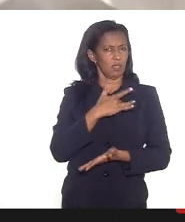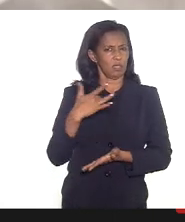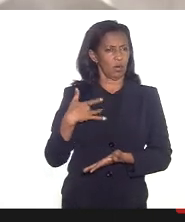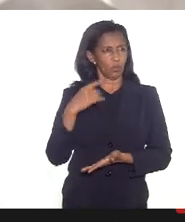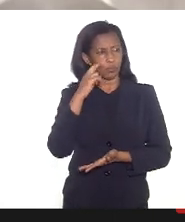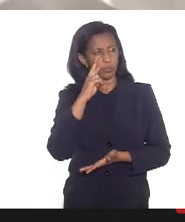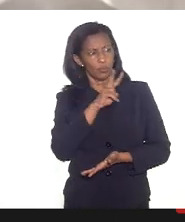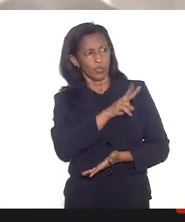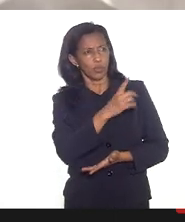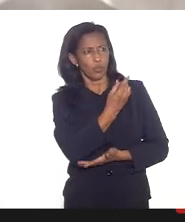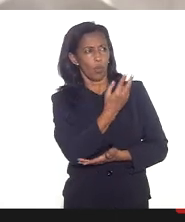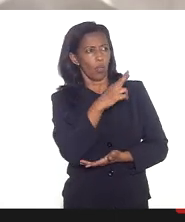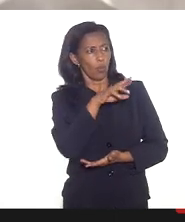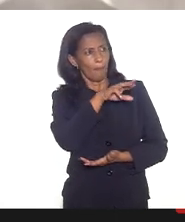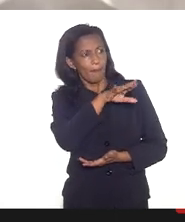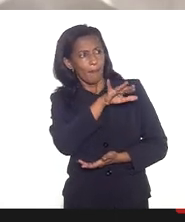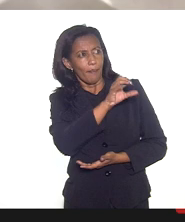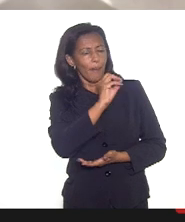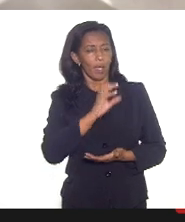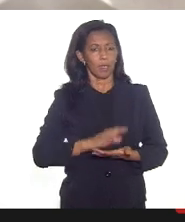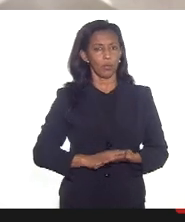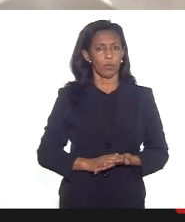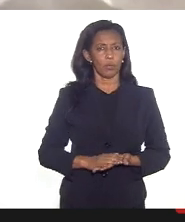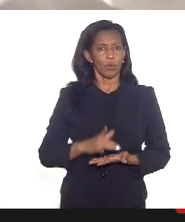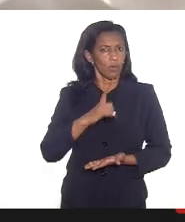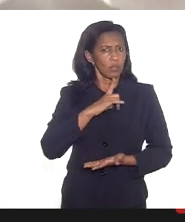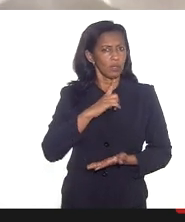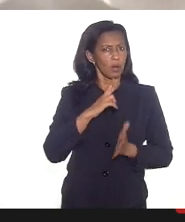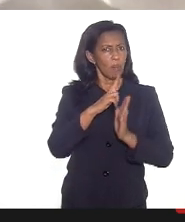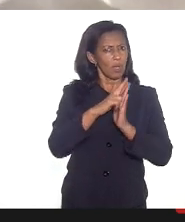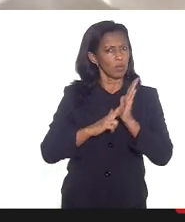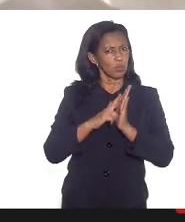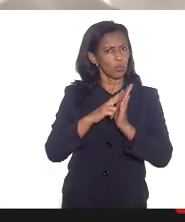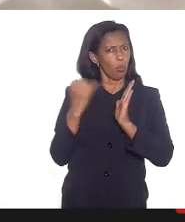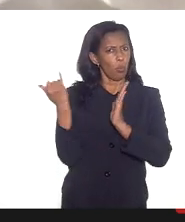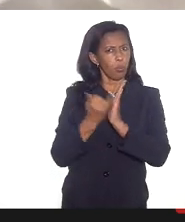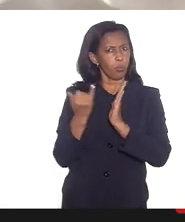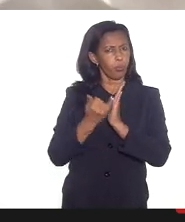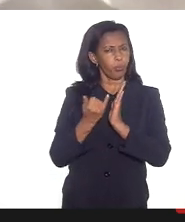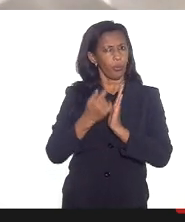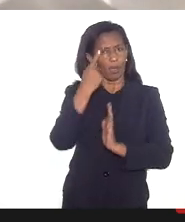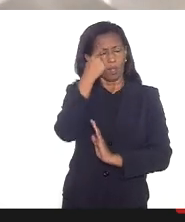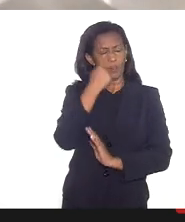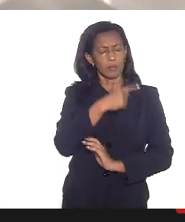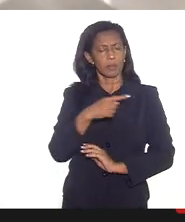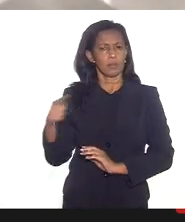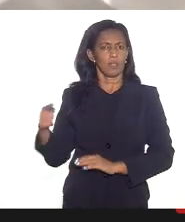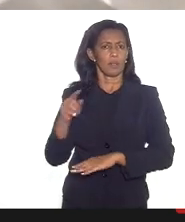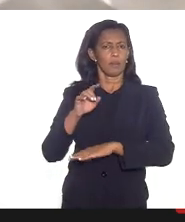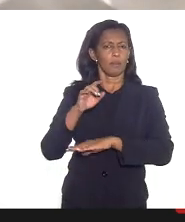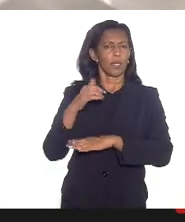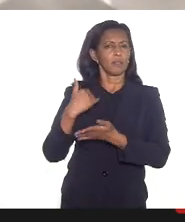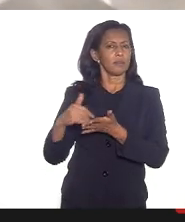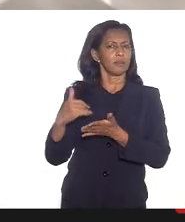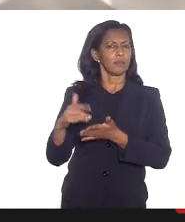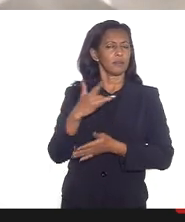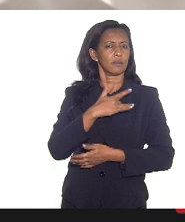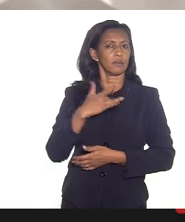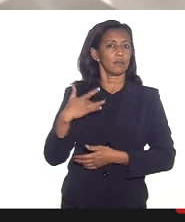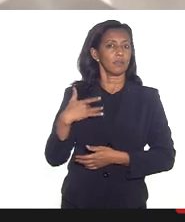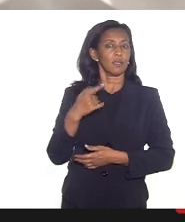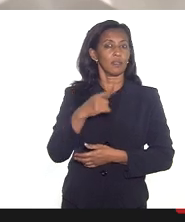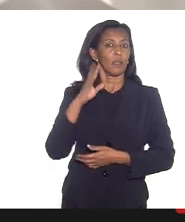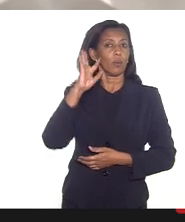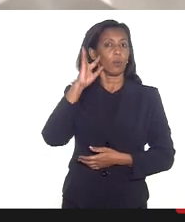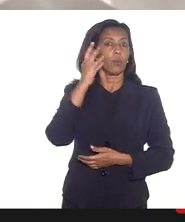eu vejo aqui o doutor Mário Sérgio é há uma resolução publicada essa semana pela Secretaria Estadual de Saúde que é